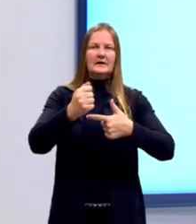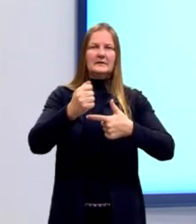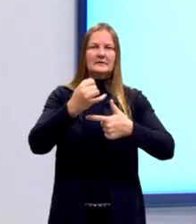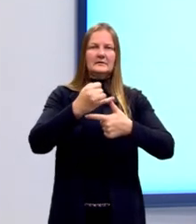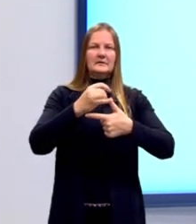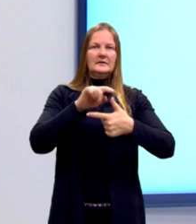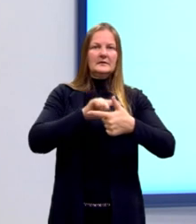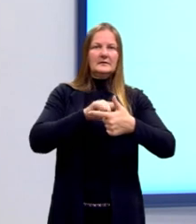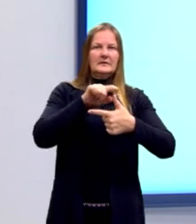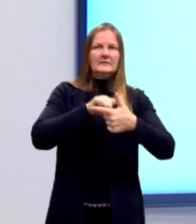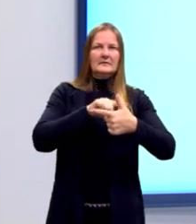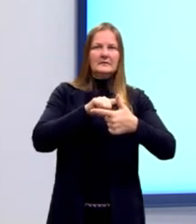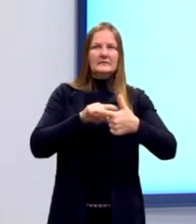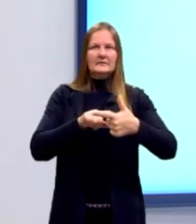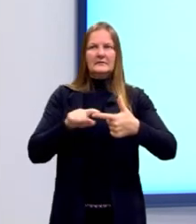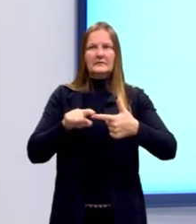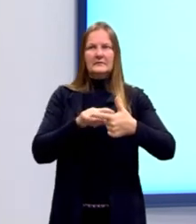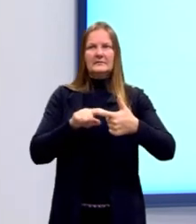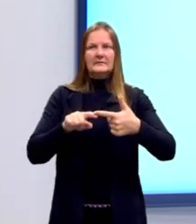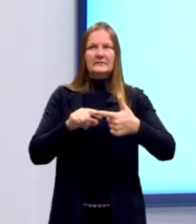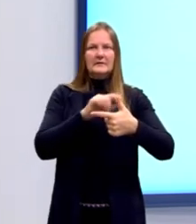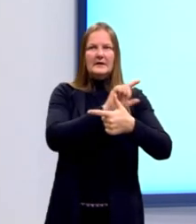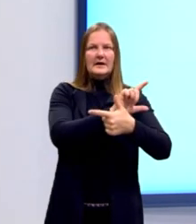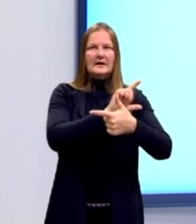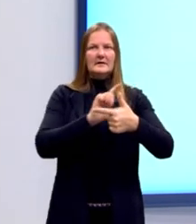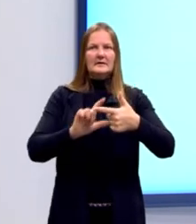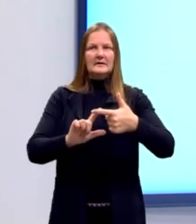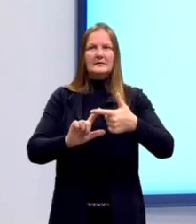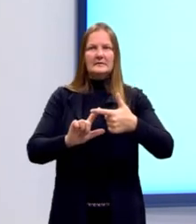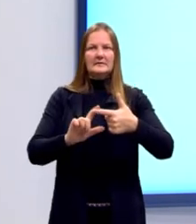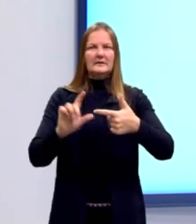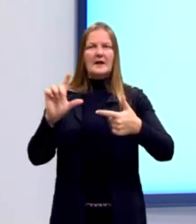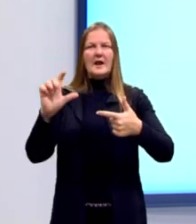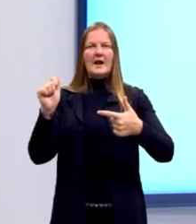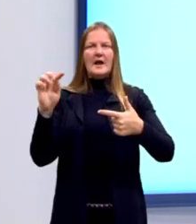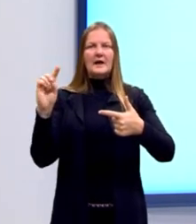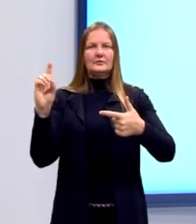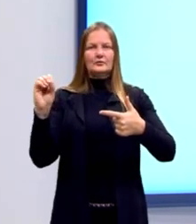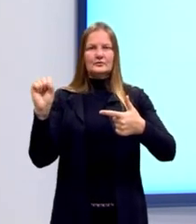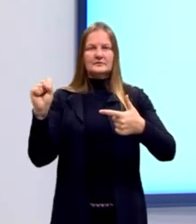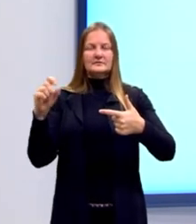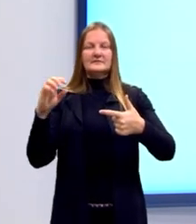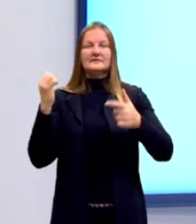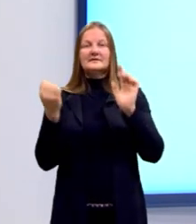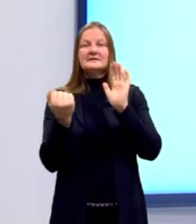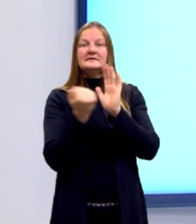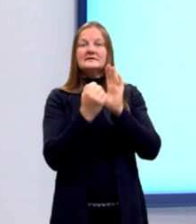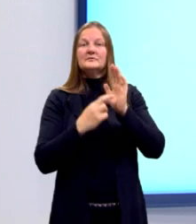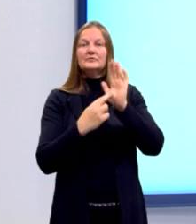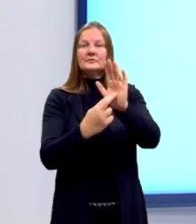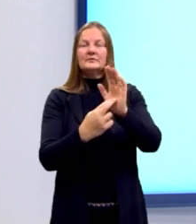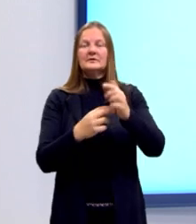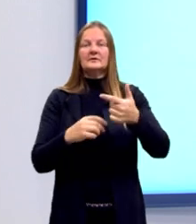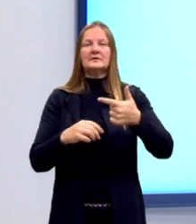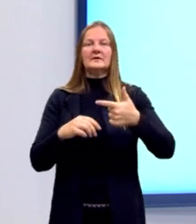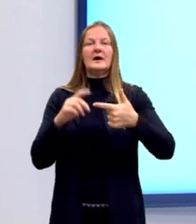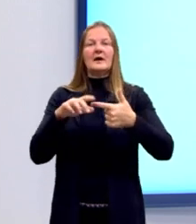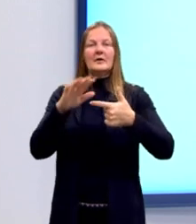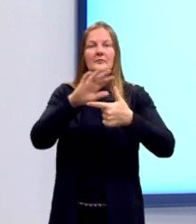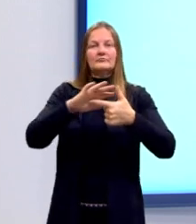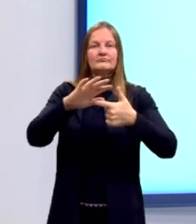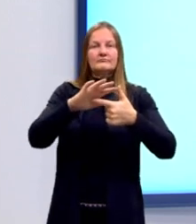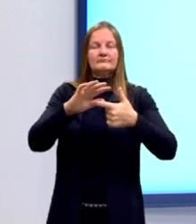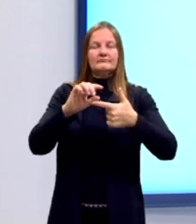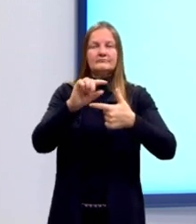E os lados eu identifiquei, então, por L. Aqui nós podemos definir, então, perímetro e área